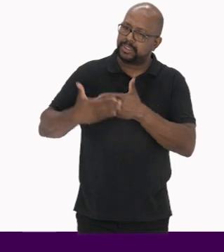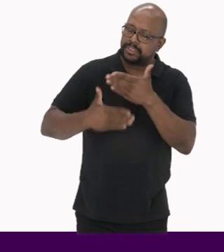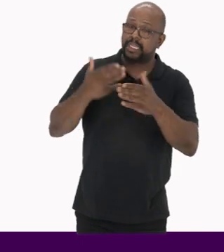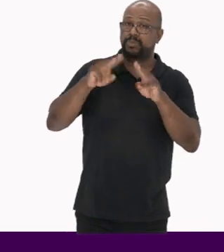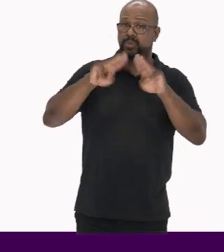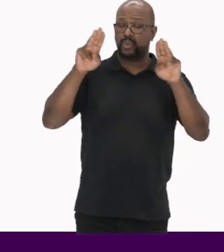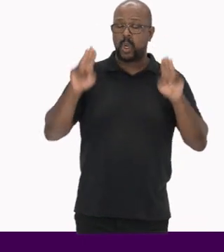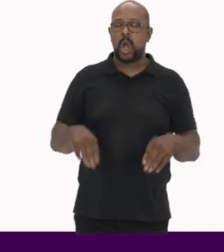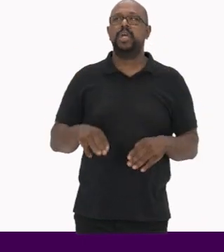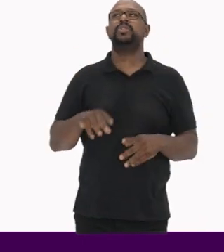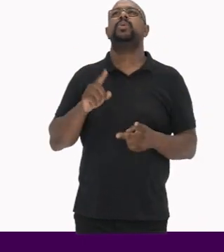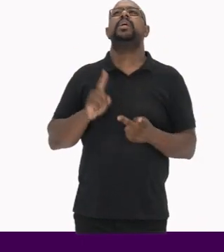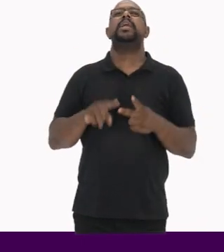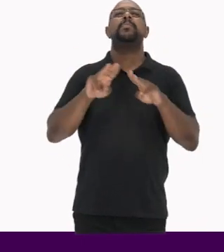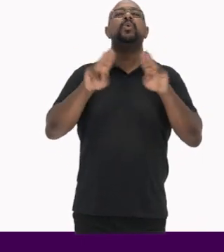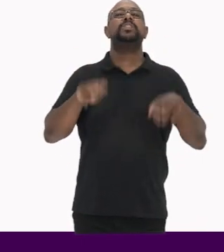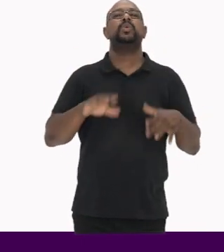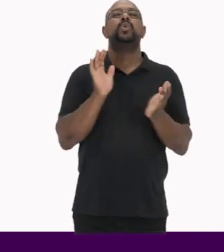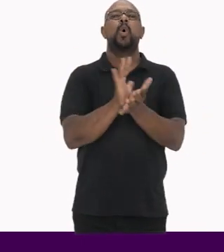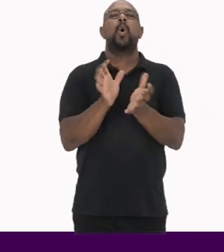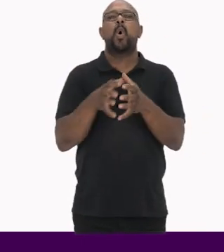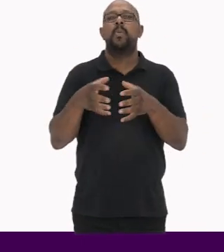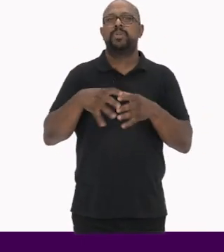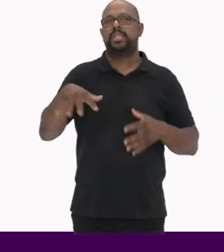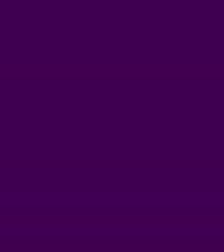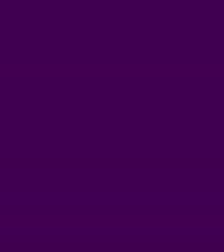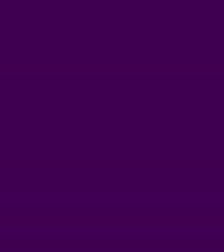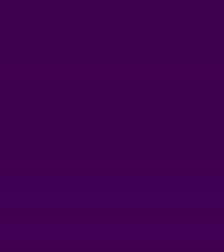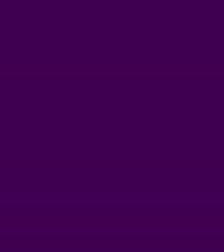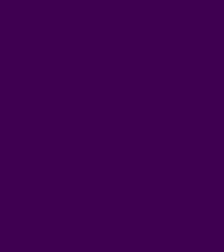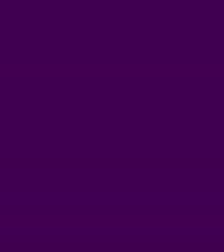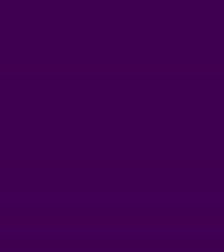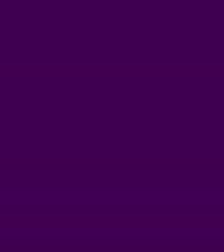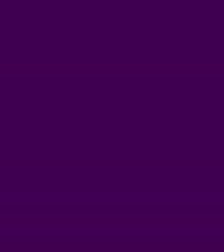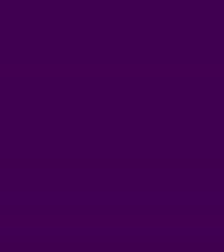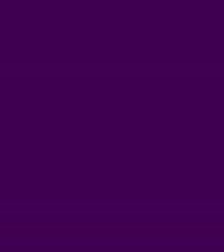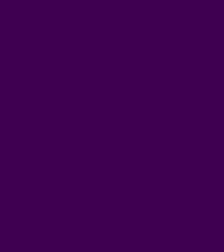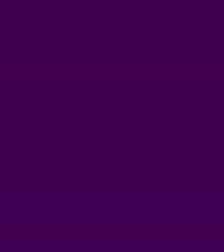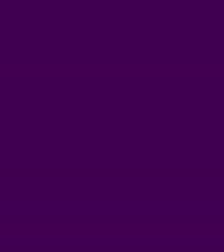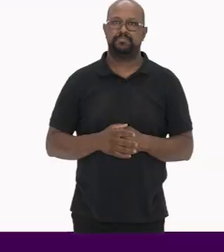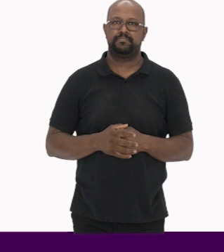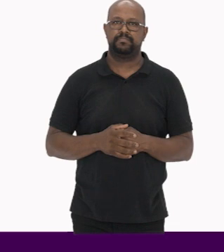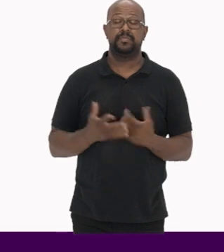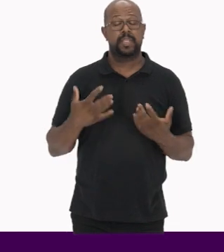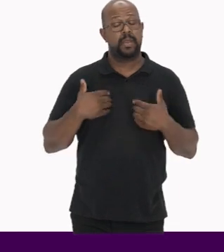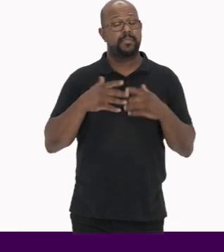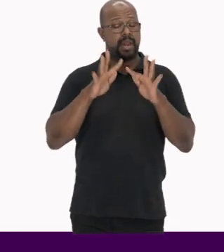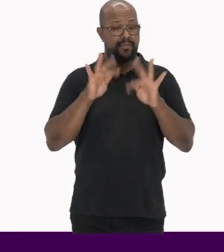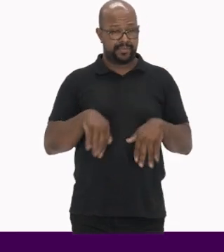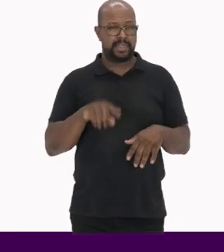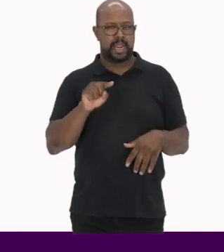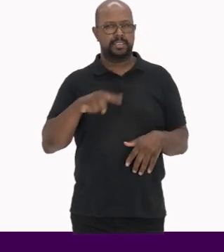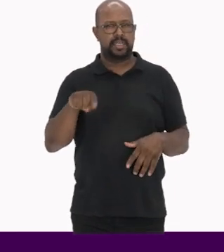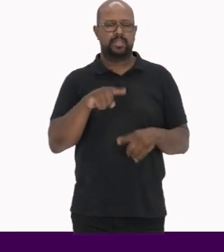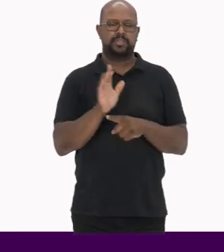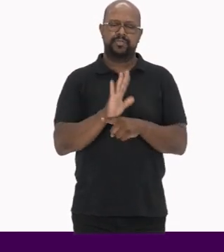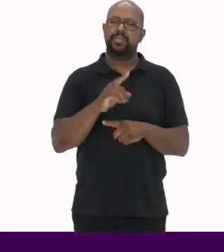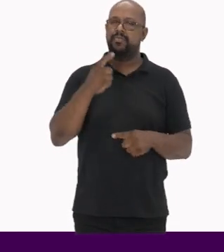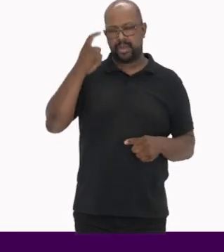processos museológicos e museus comunitários Texto recapitulando Então, para finalizar,